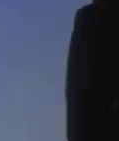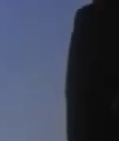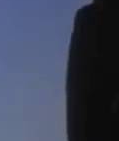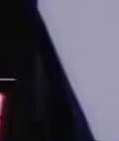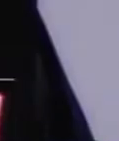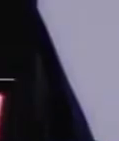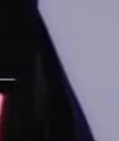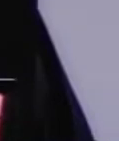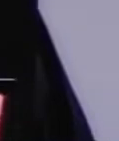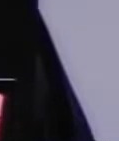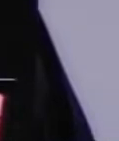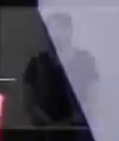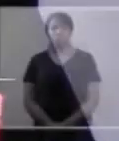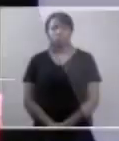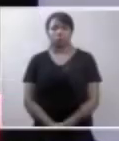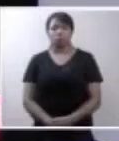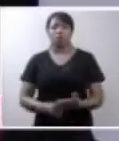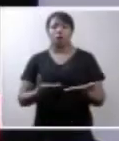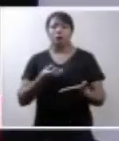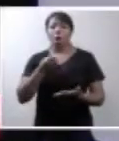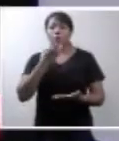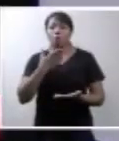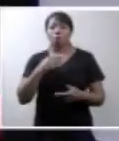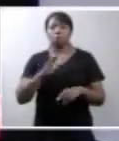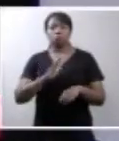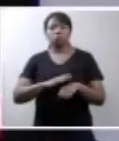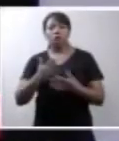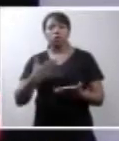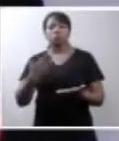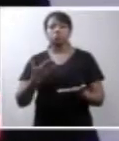Lia, mais alguma consideração?